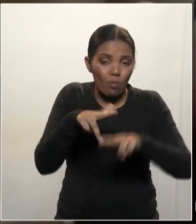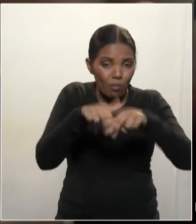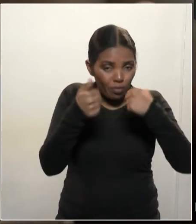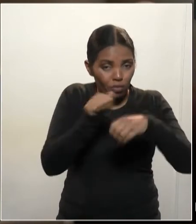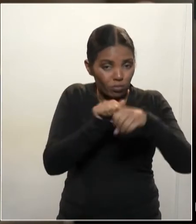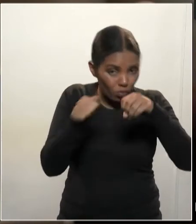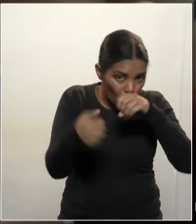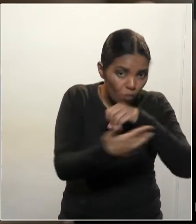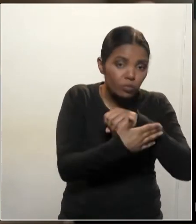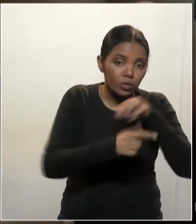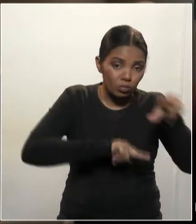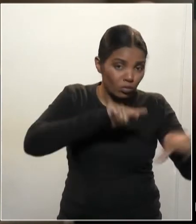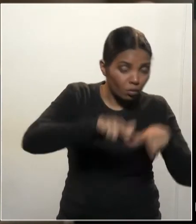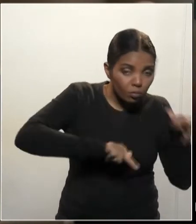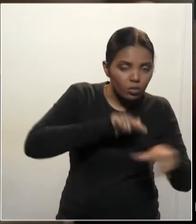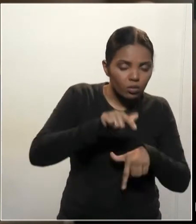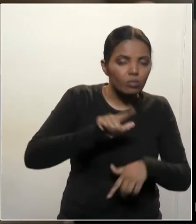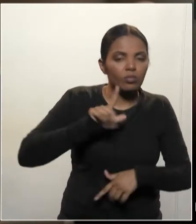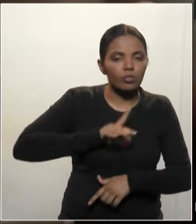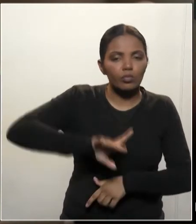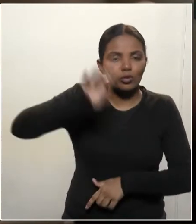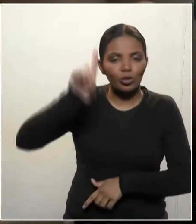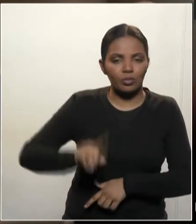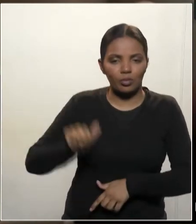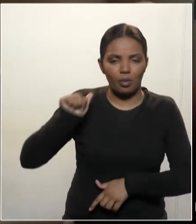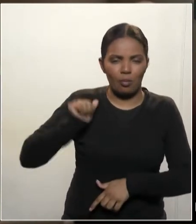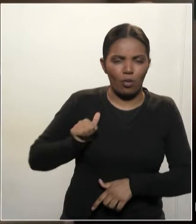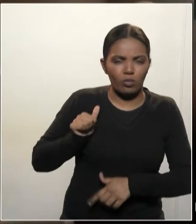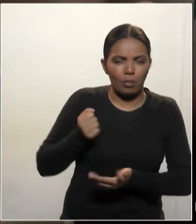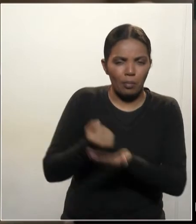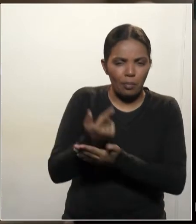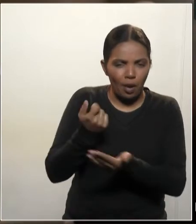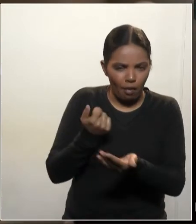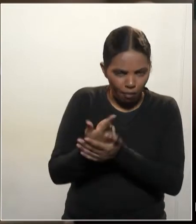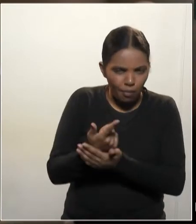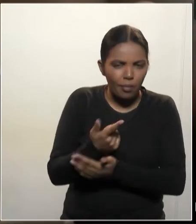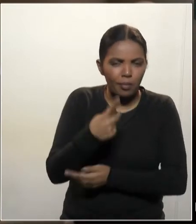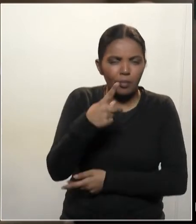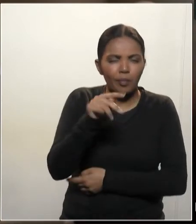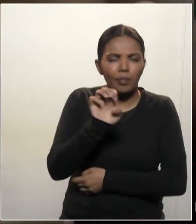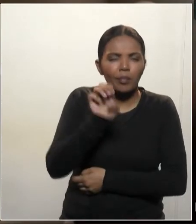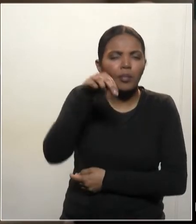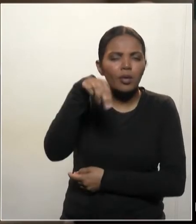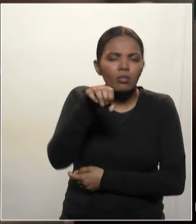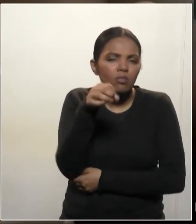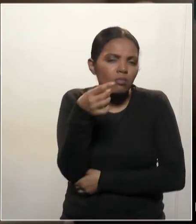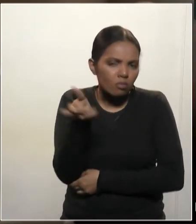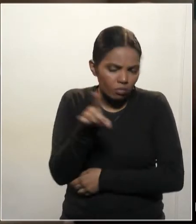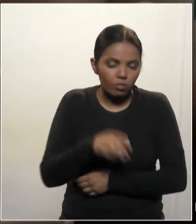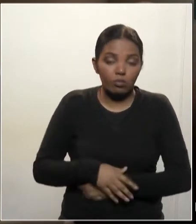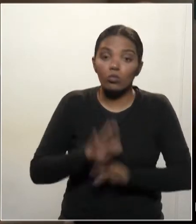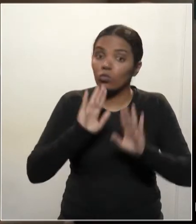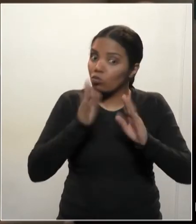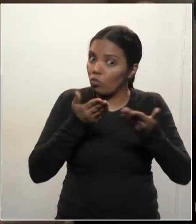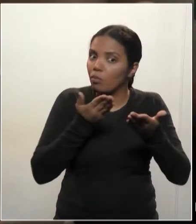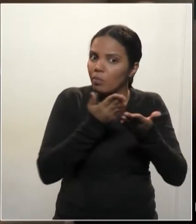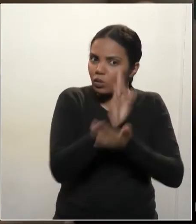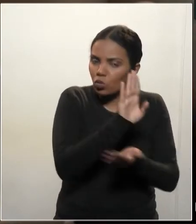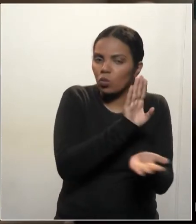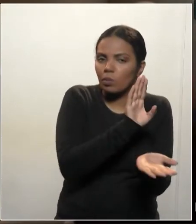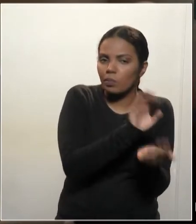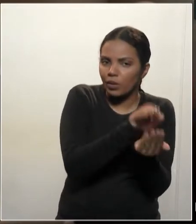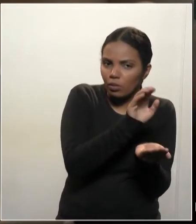do Covid-19. Medida idêntica já foi aprovada pela Assembleia Legislativa de Pernambuco e de outros